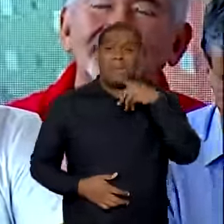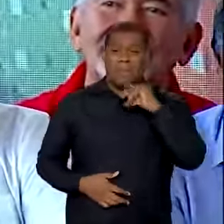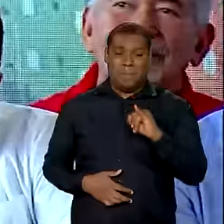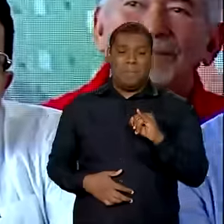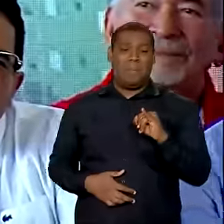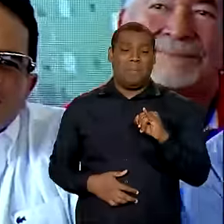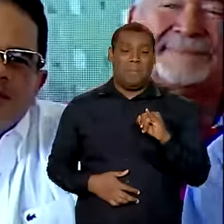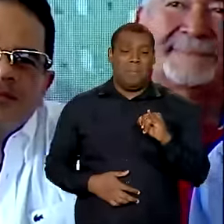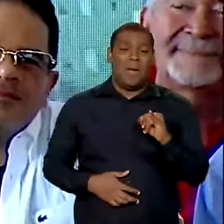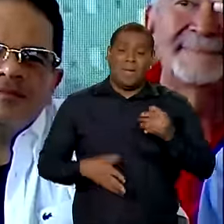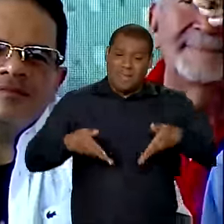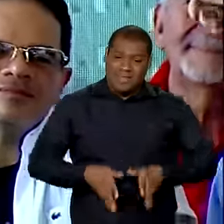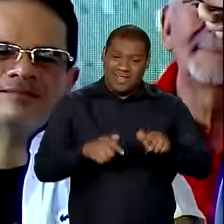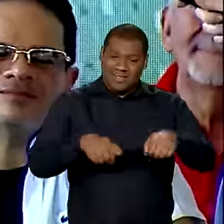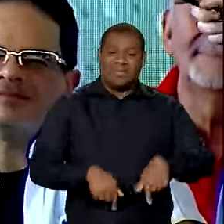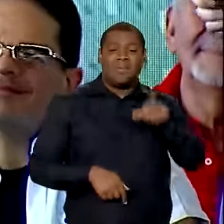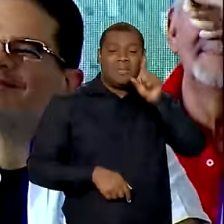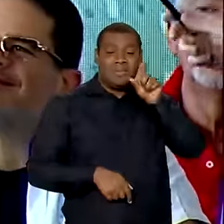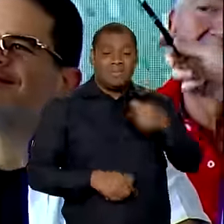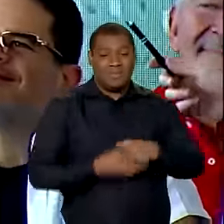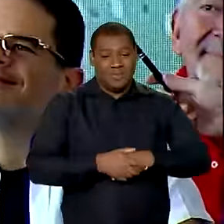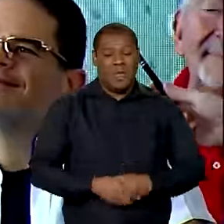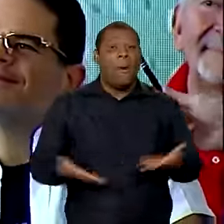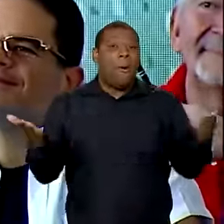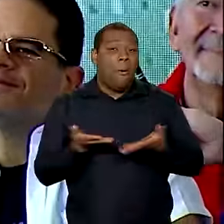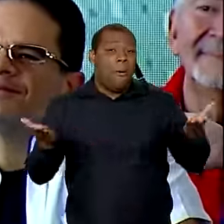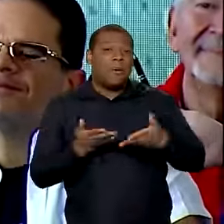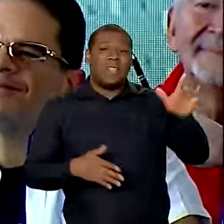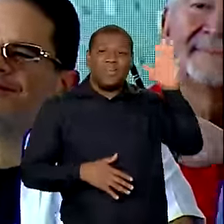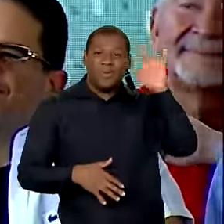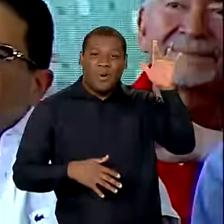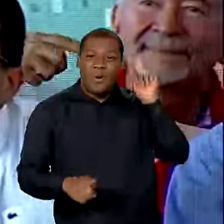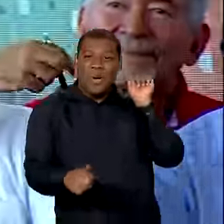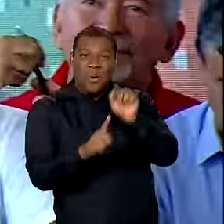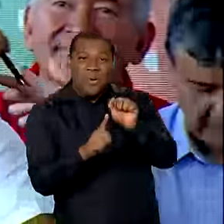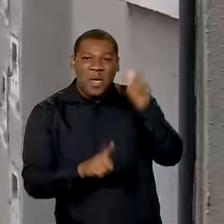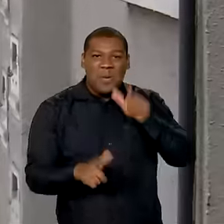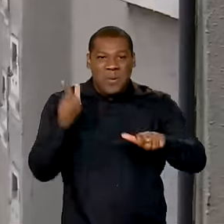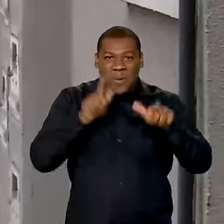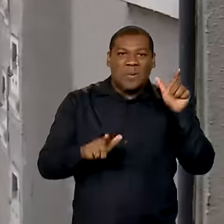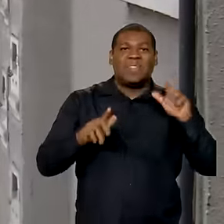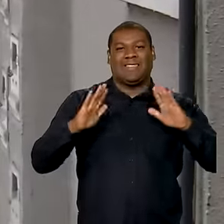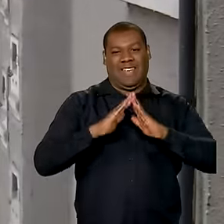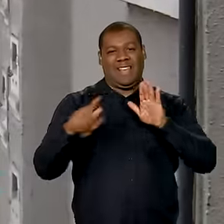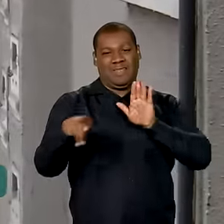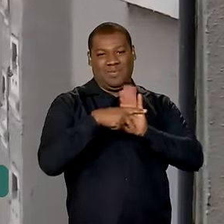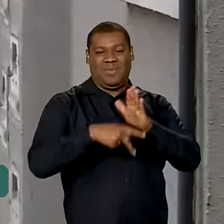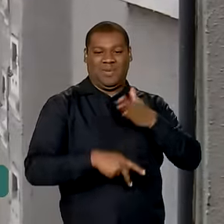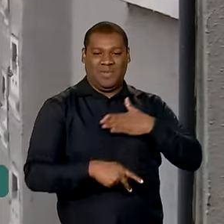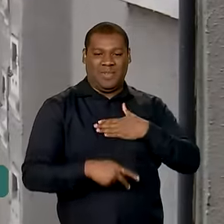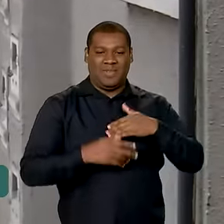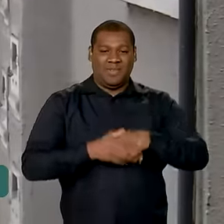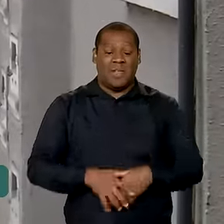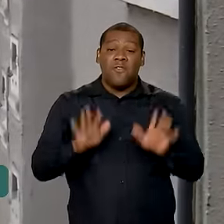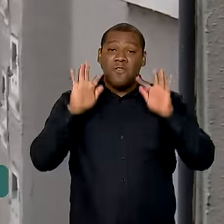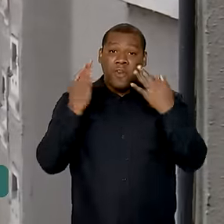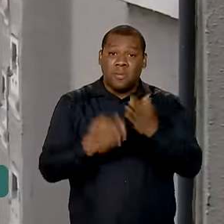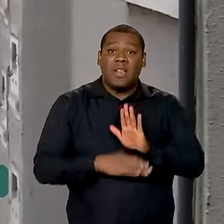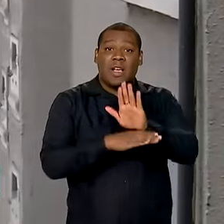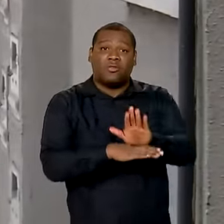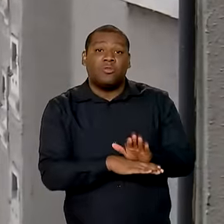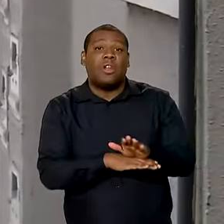toda. Um sonho hoje realizado em ter a minha casa própria, porque eu nunca tive um lar. Do total de famílias beneficiadas,